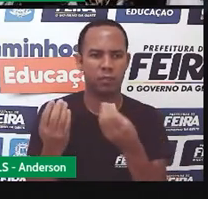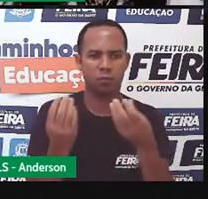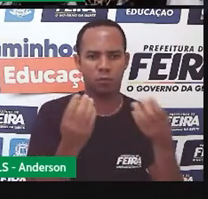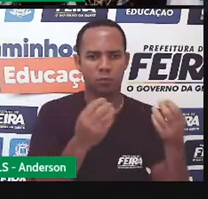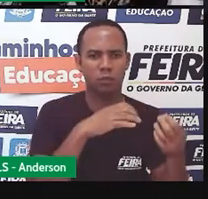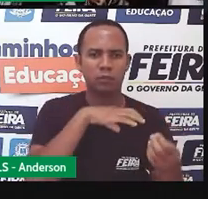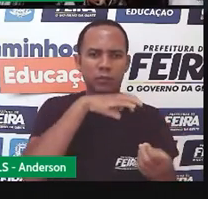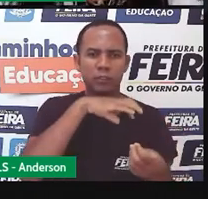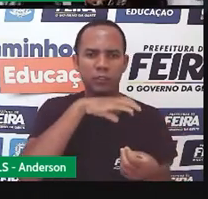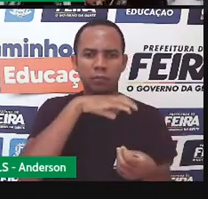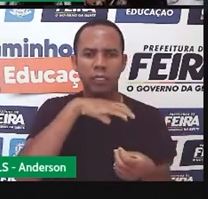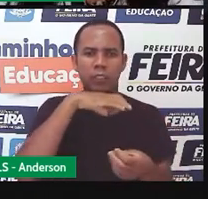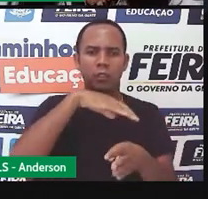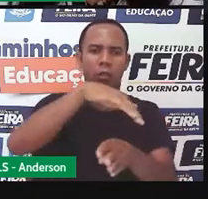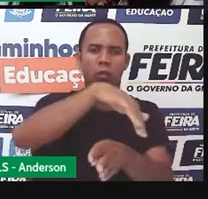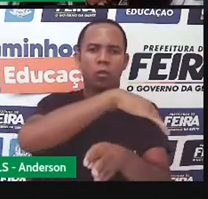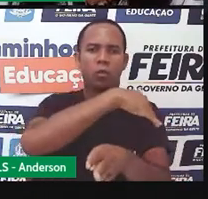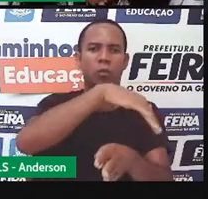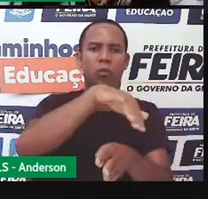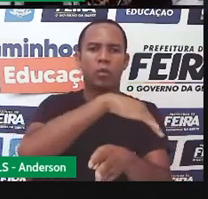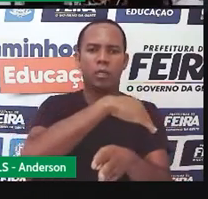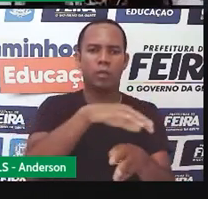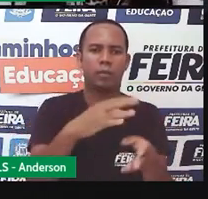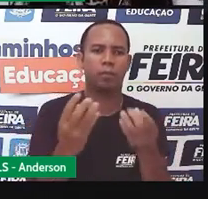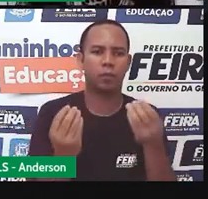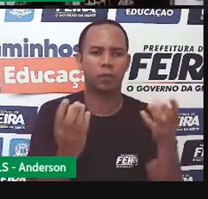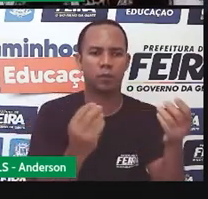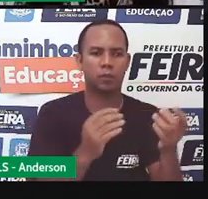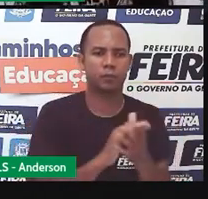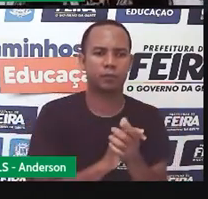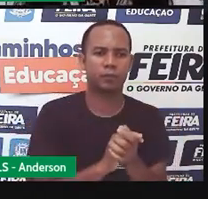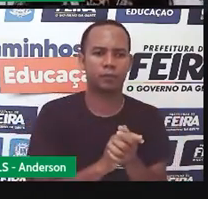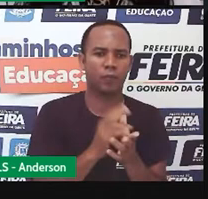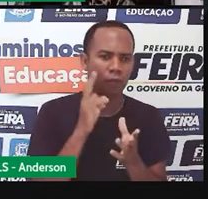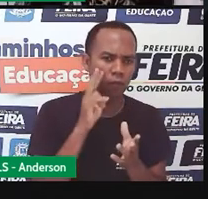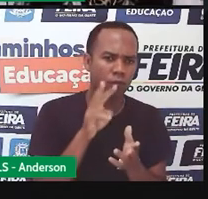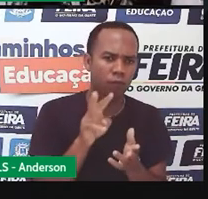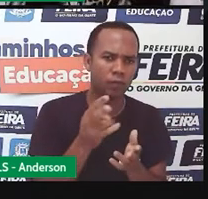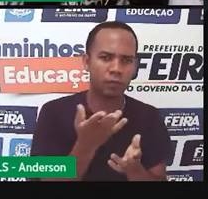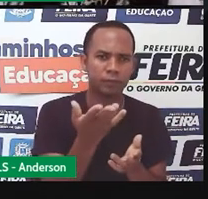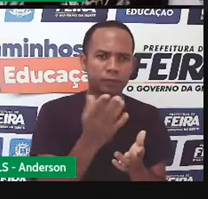de animais abandonados cresceu bastante. Olha só.